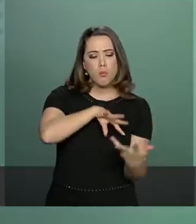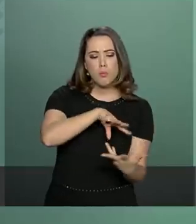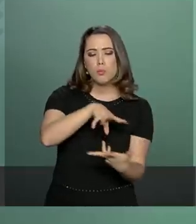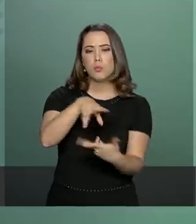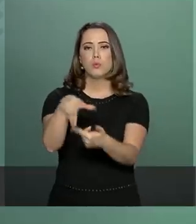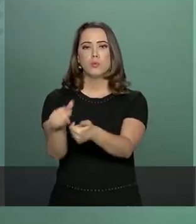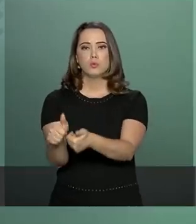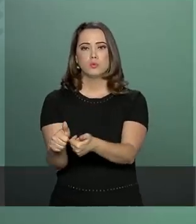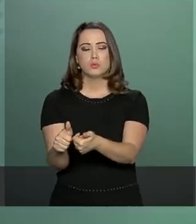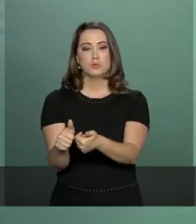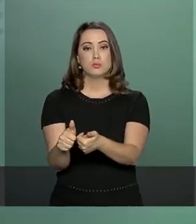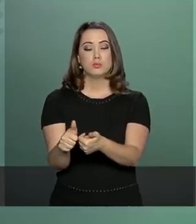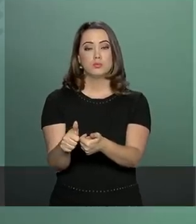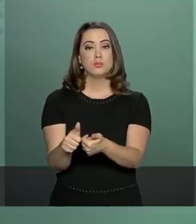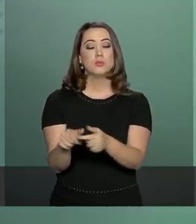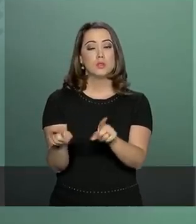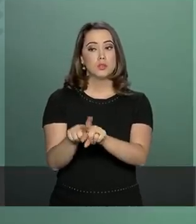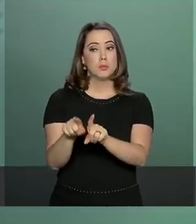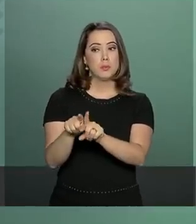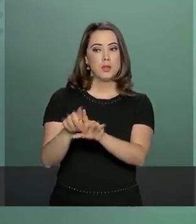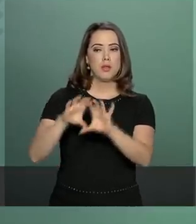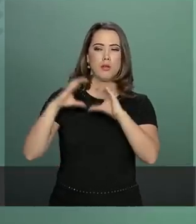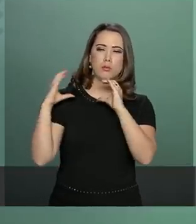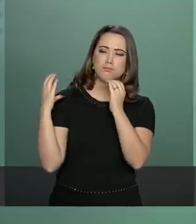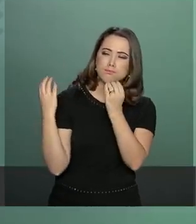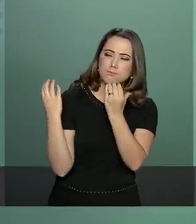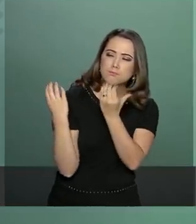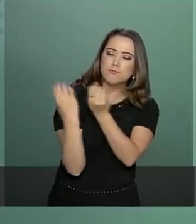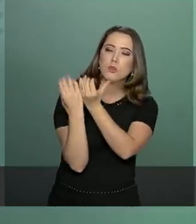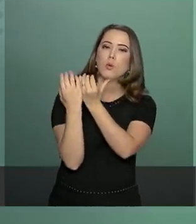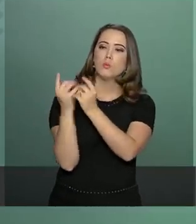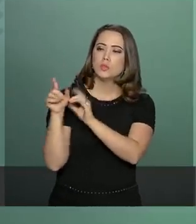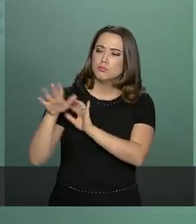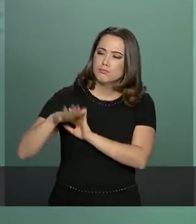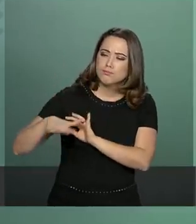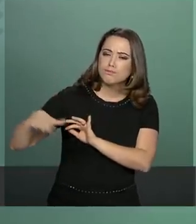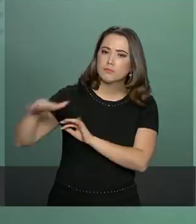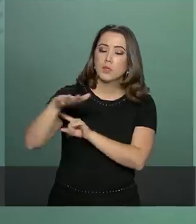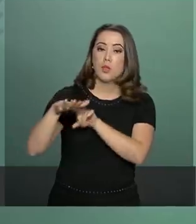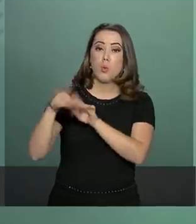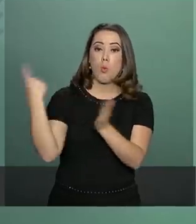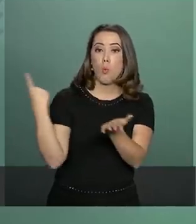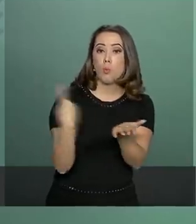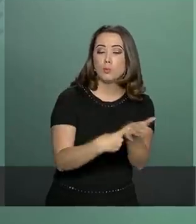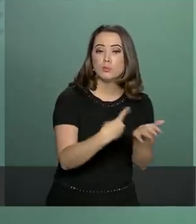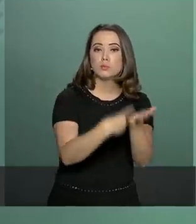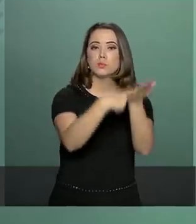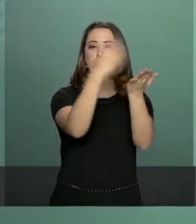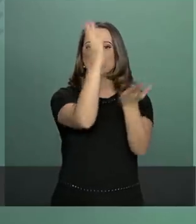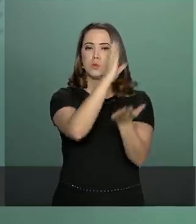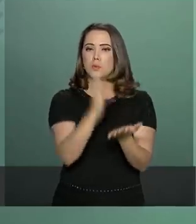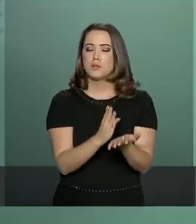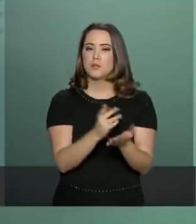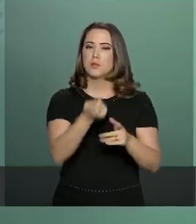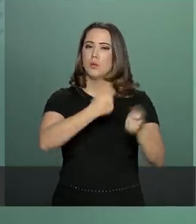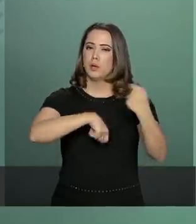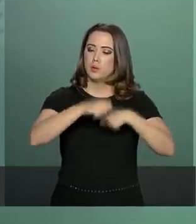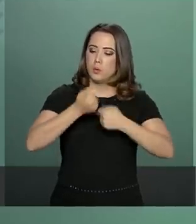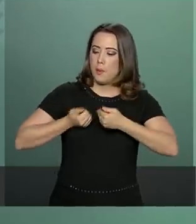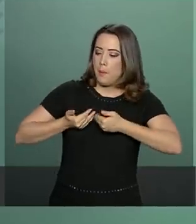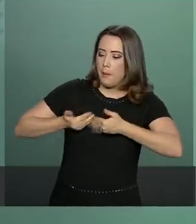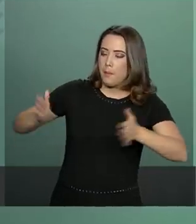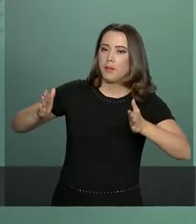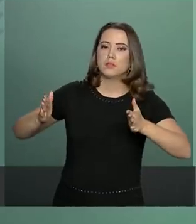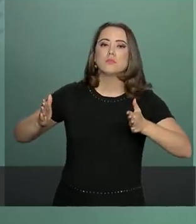e à comunidade internacional o compromisso do Brasil com a economia aberta,